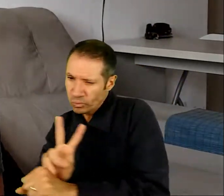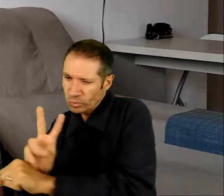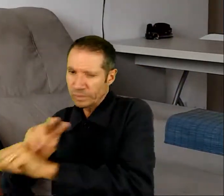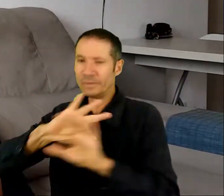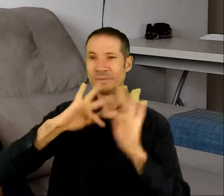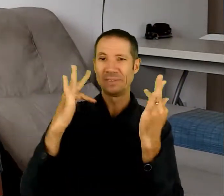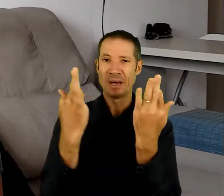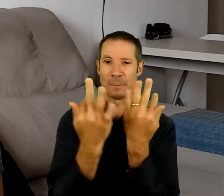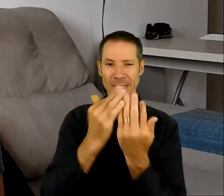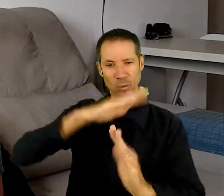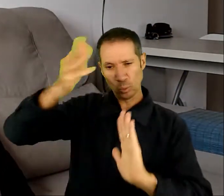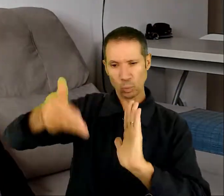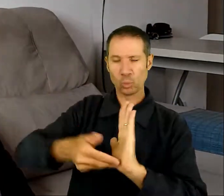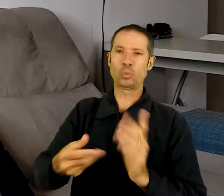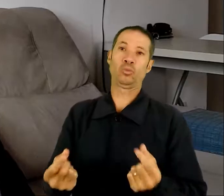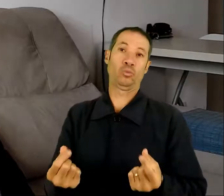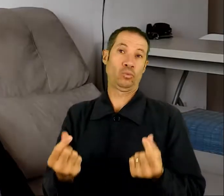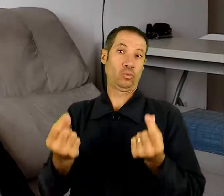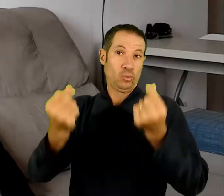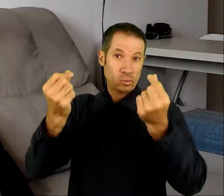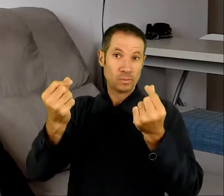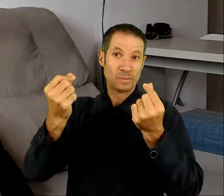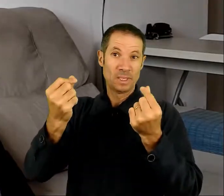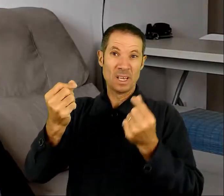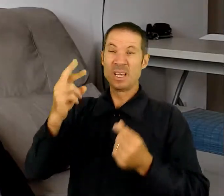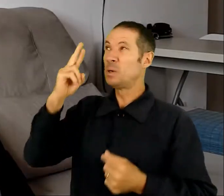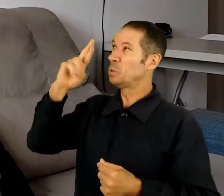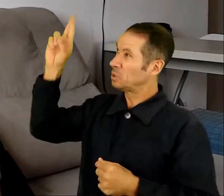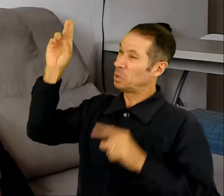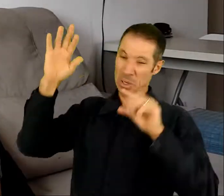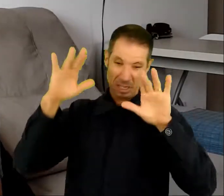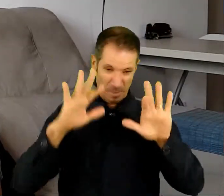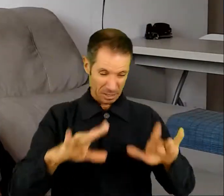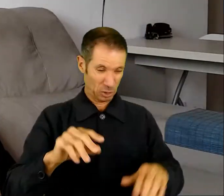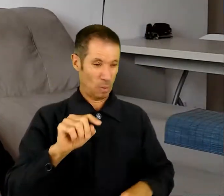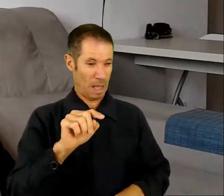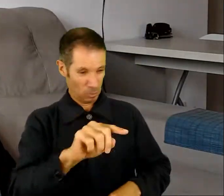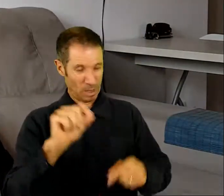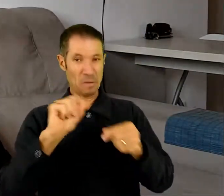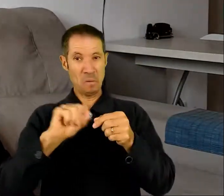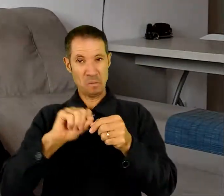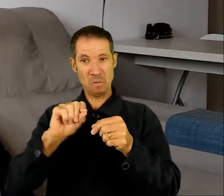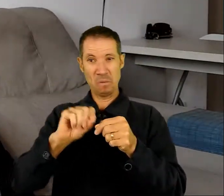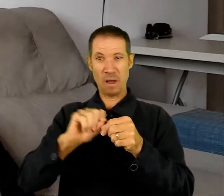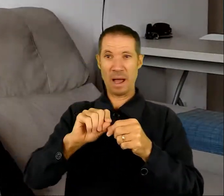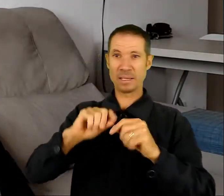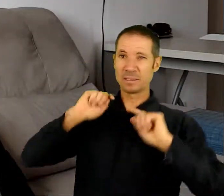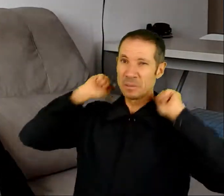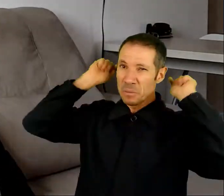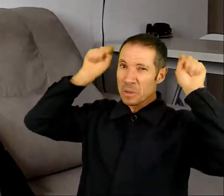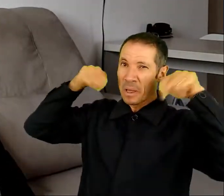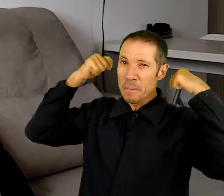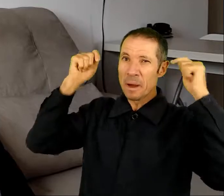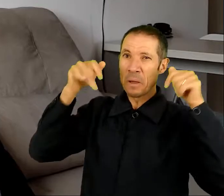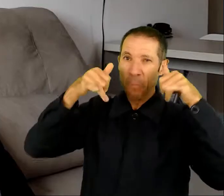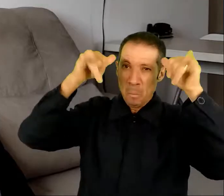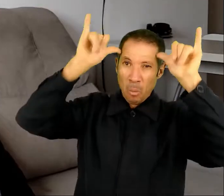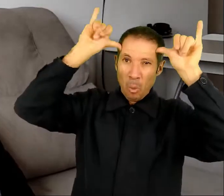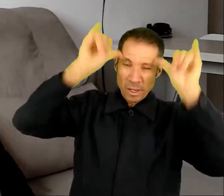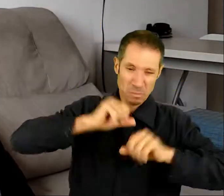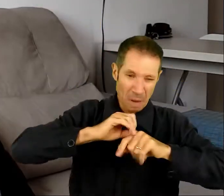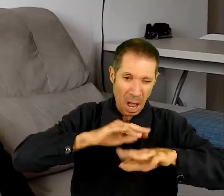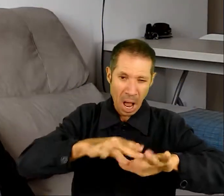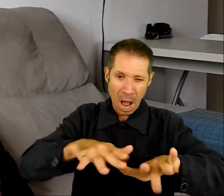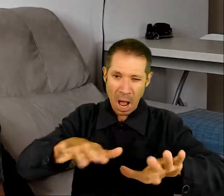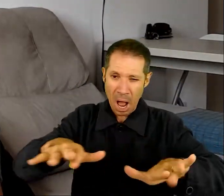de tudo o que ele possui? Tu mesmo tens abençoado tudo o que ele faz, de modo que os seus rebanhos estão espalhados por toda a terra.